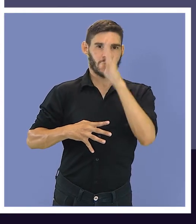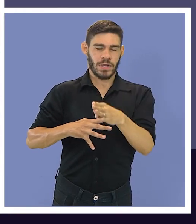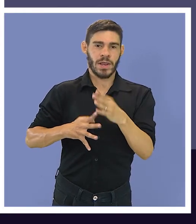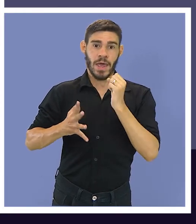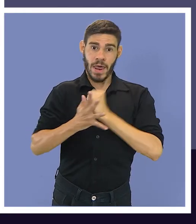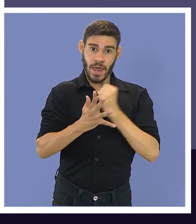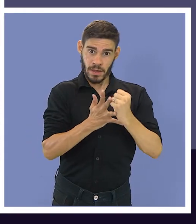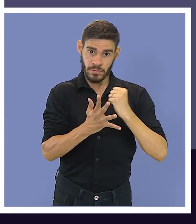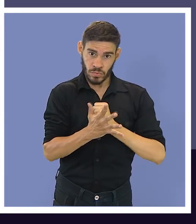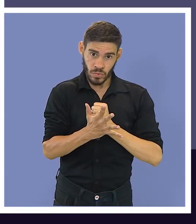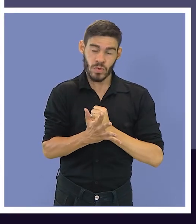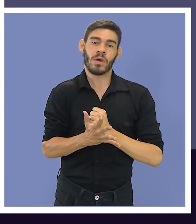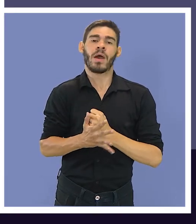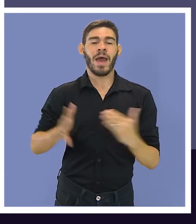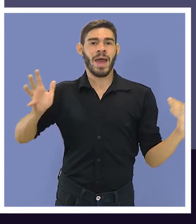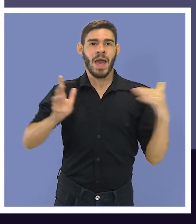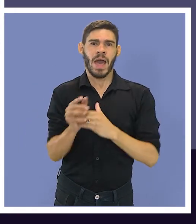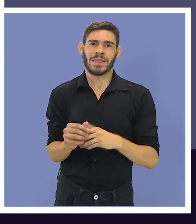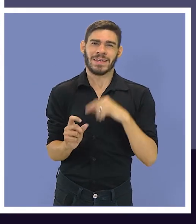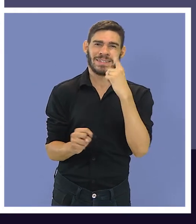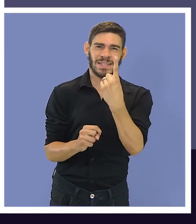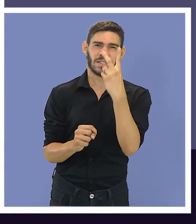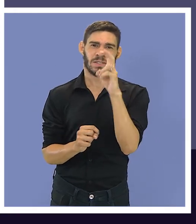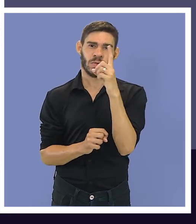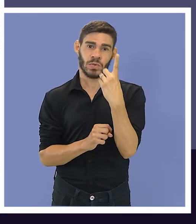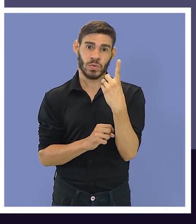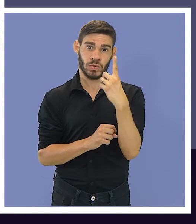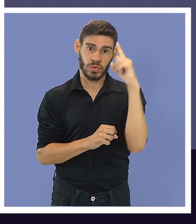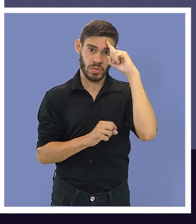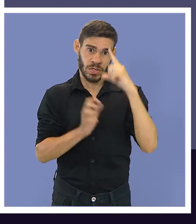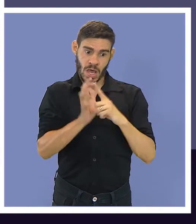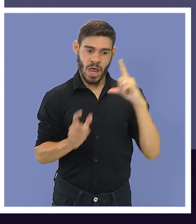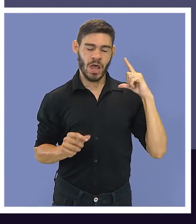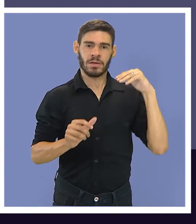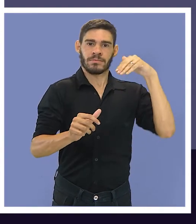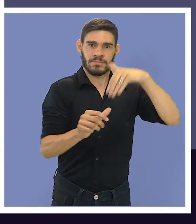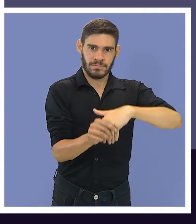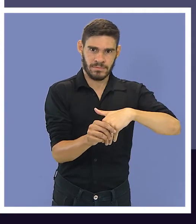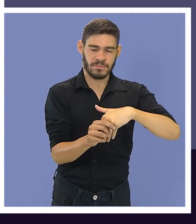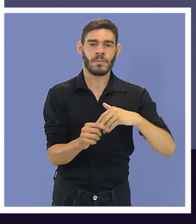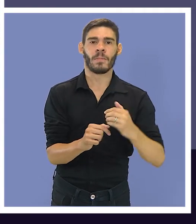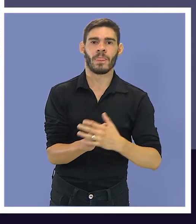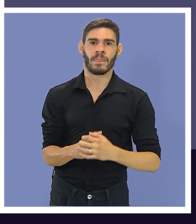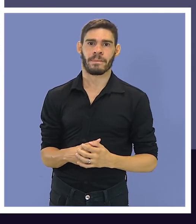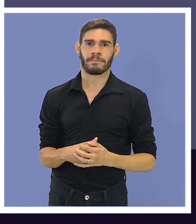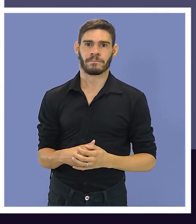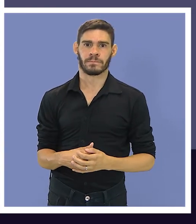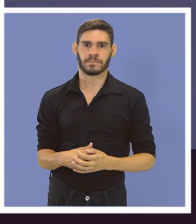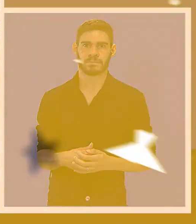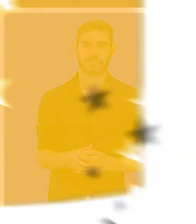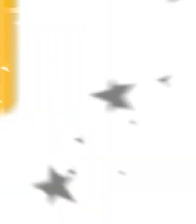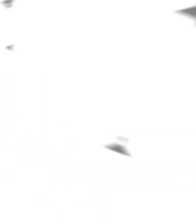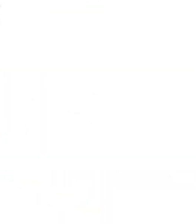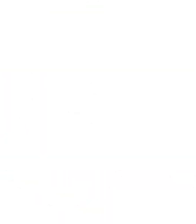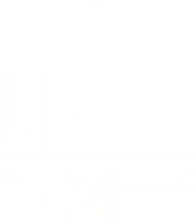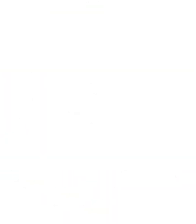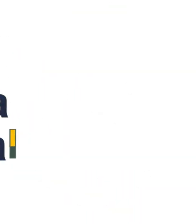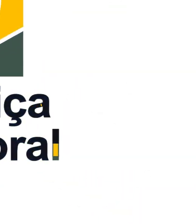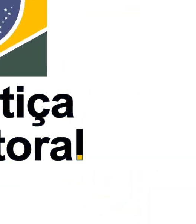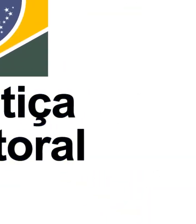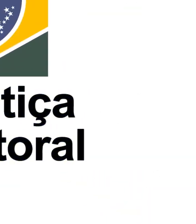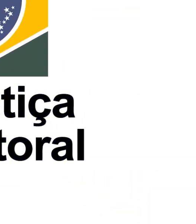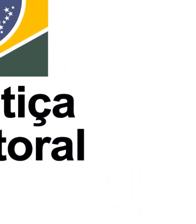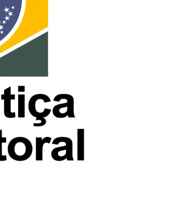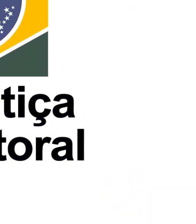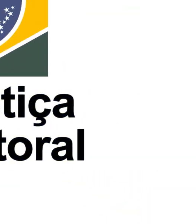recurso diretamente no cartório eleitoral até 151 dias antes da eleição. Tchau. Tchau.